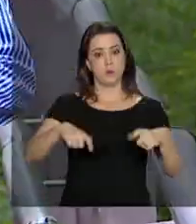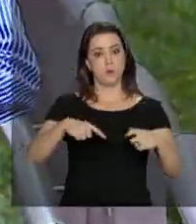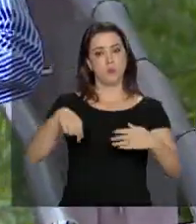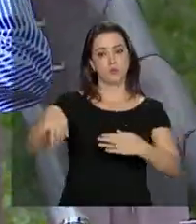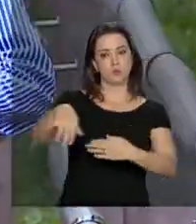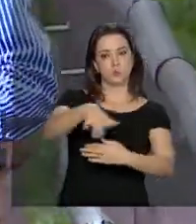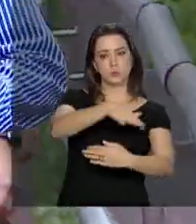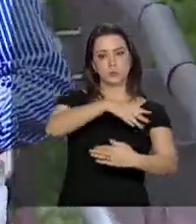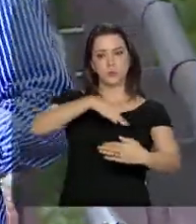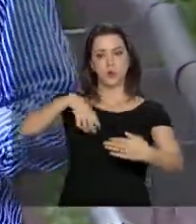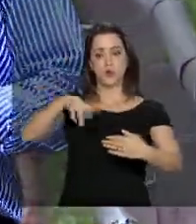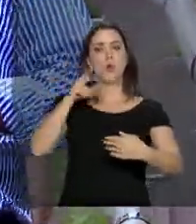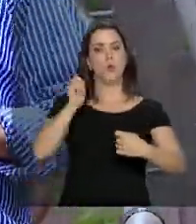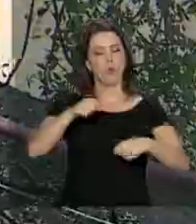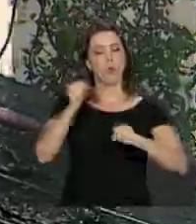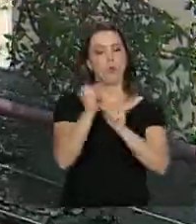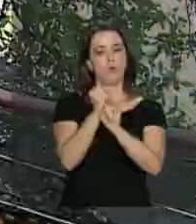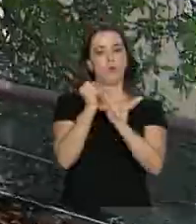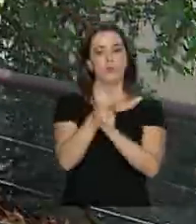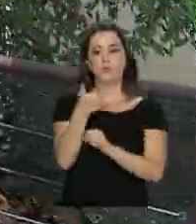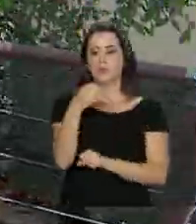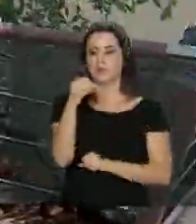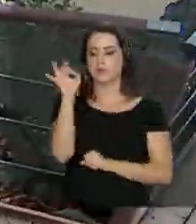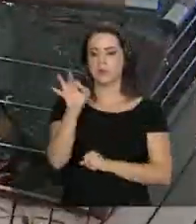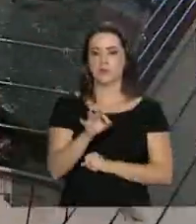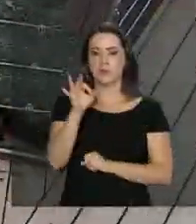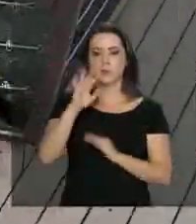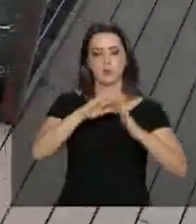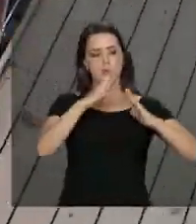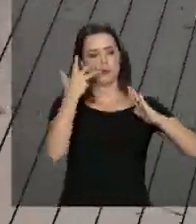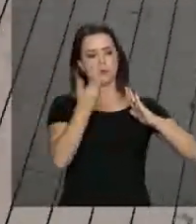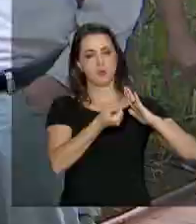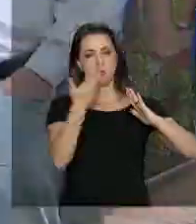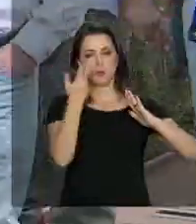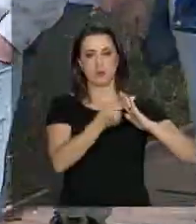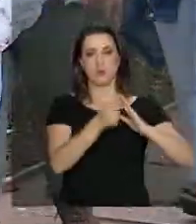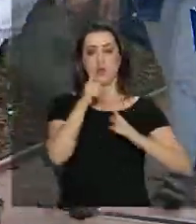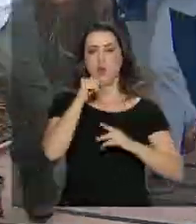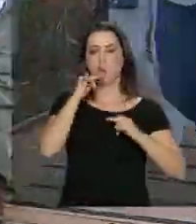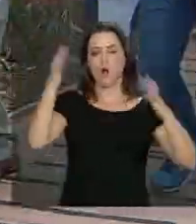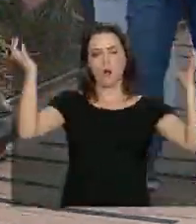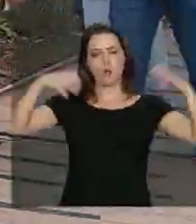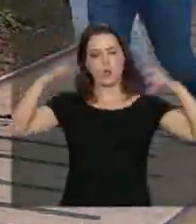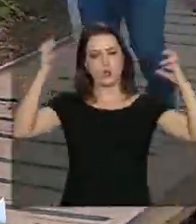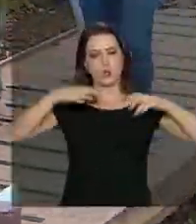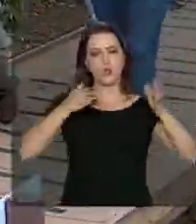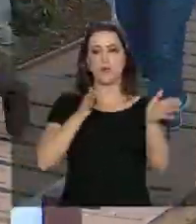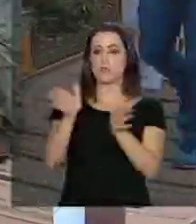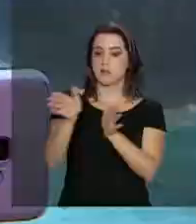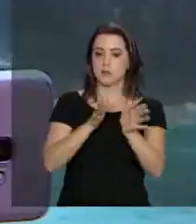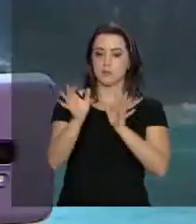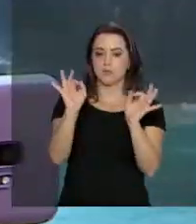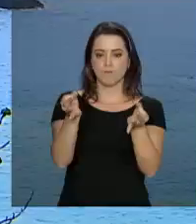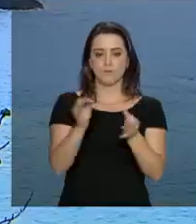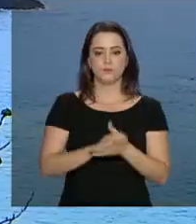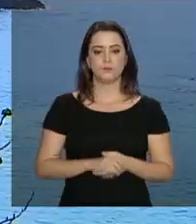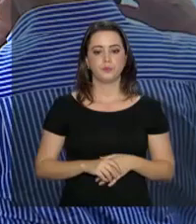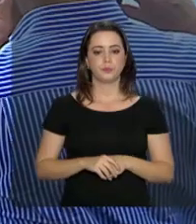como dá para fazer uma obra 100% com energia solar, com captação de água da chuva, com acessibilidade.